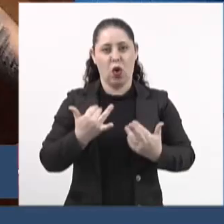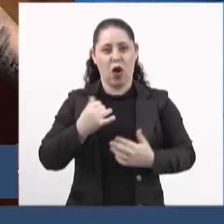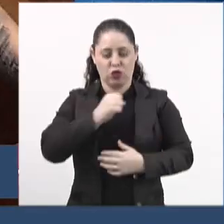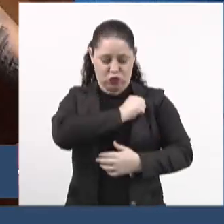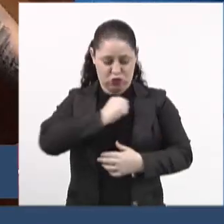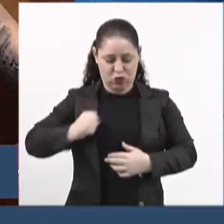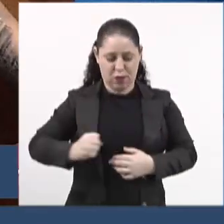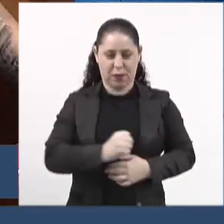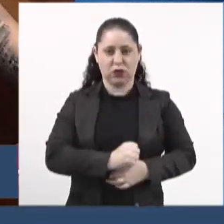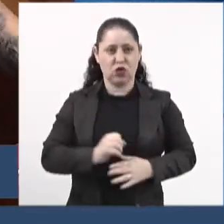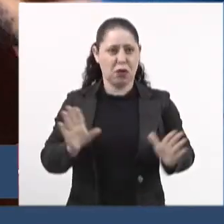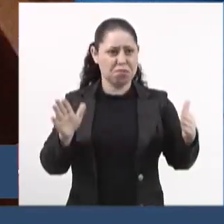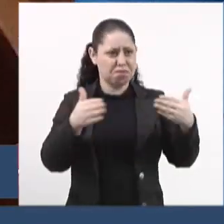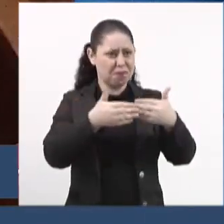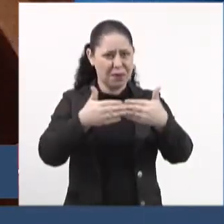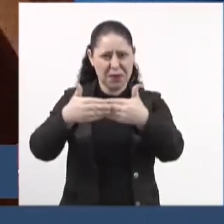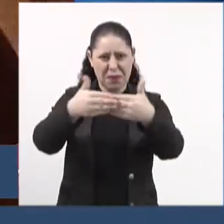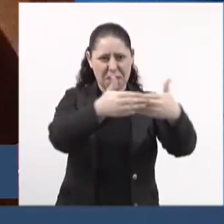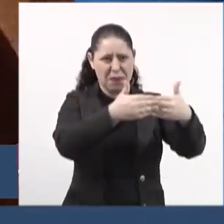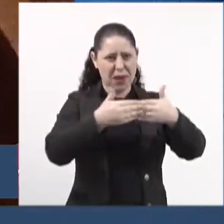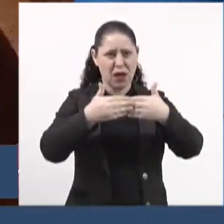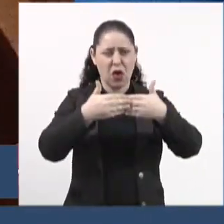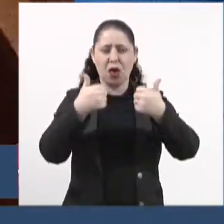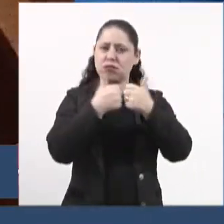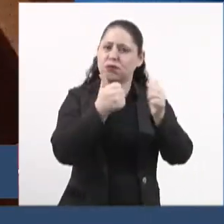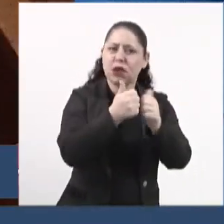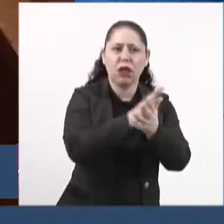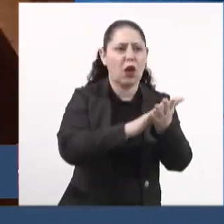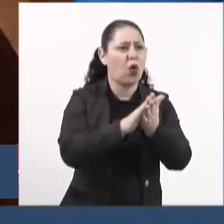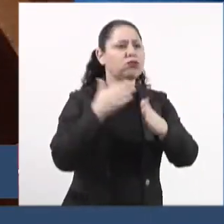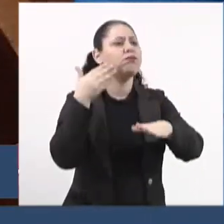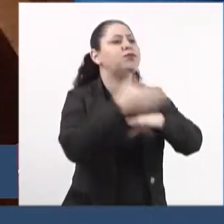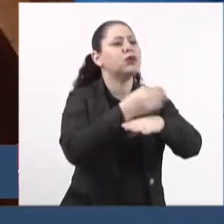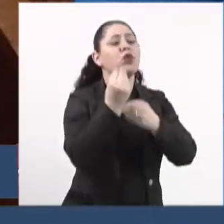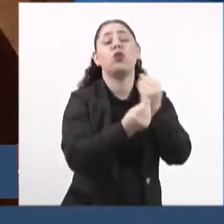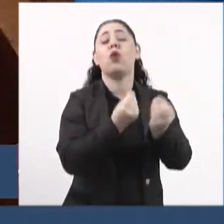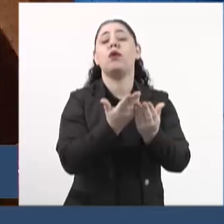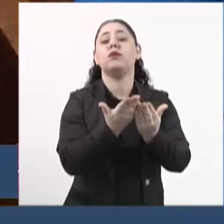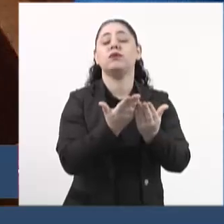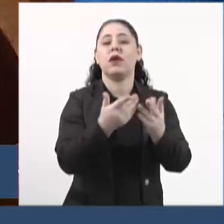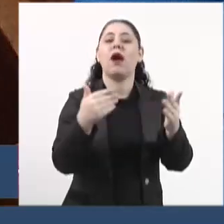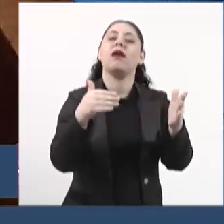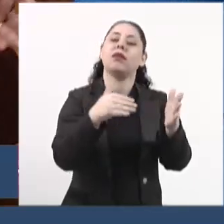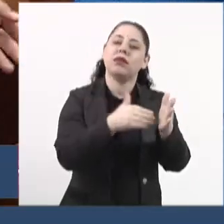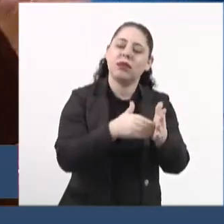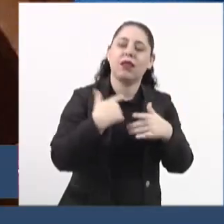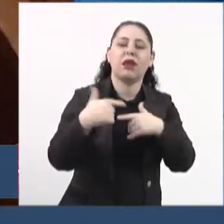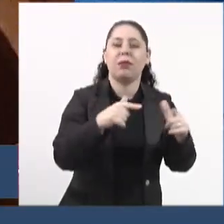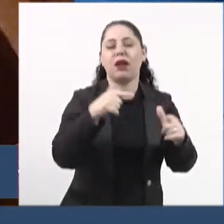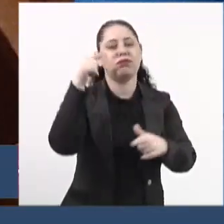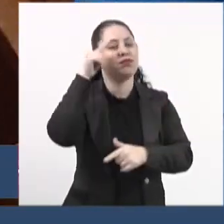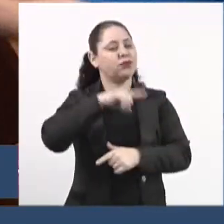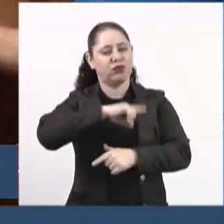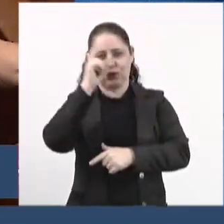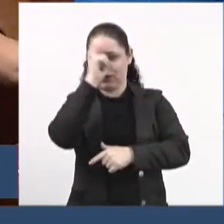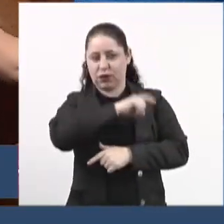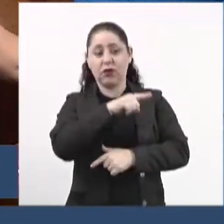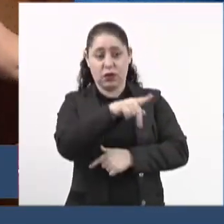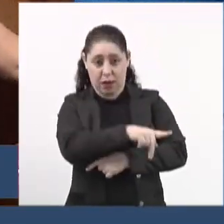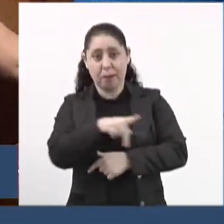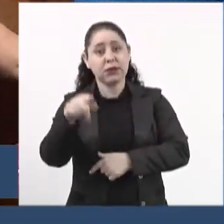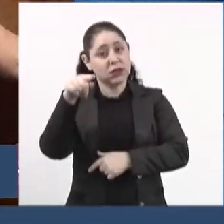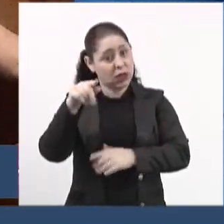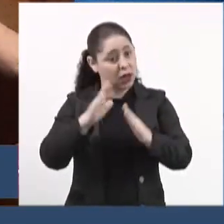Tudo fechado. Sem ônibus. Como ir trabalhar? Até trabalhar, não conseguíamos. senhor era presidente dessa